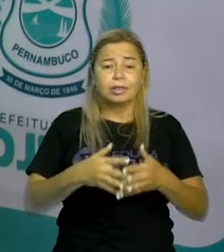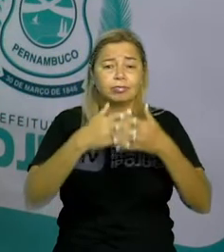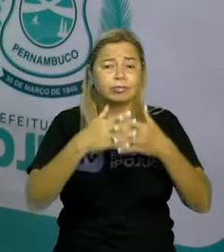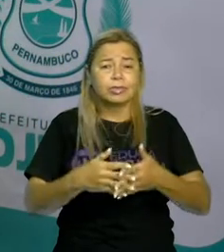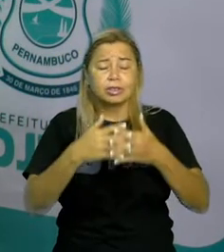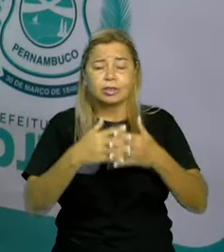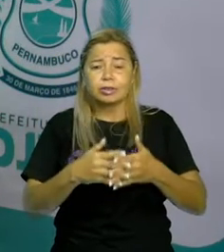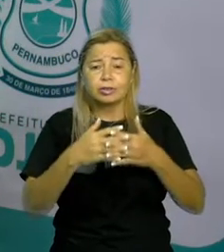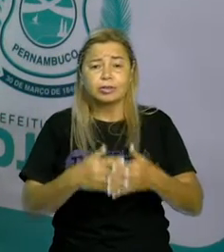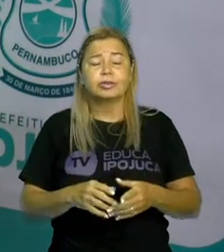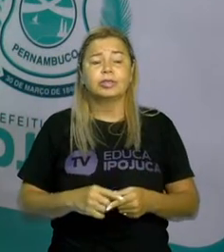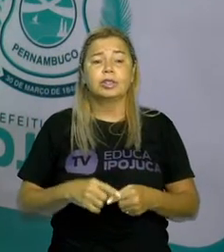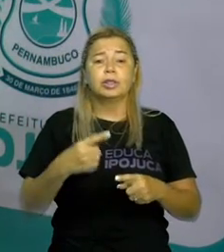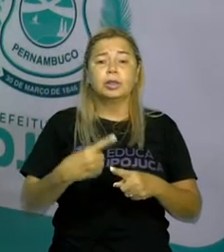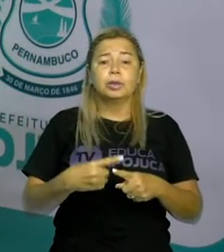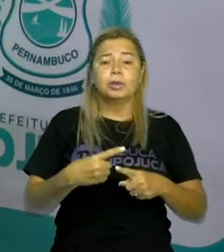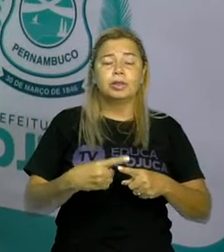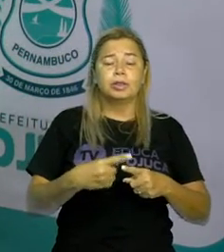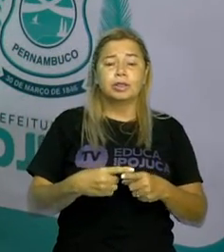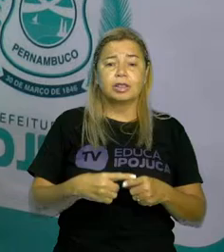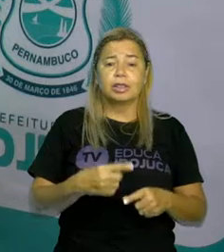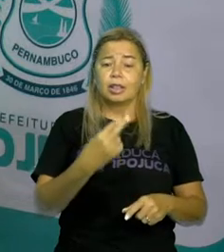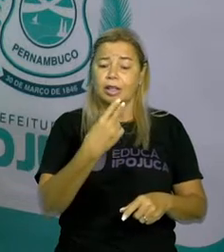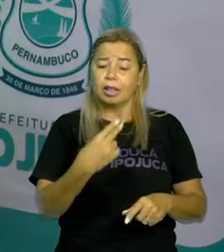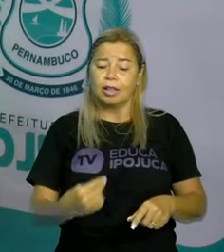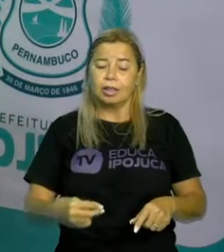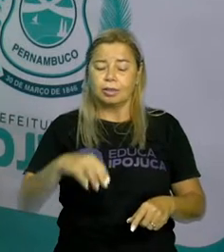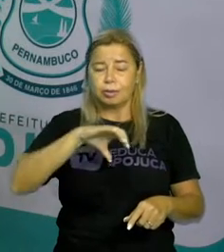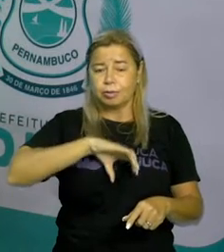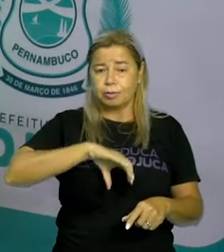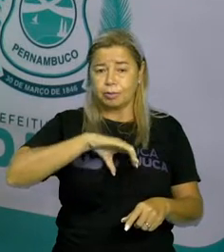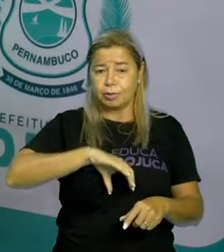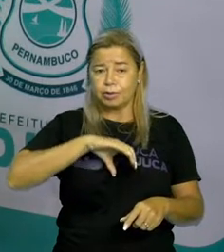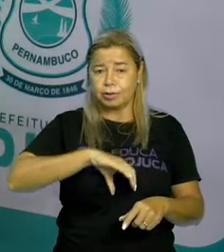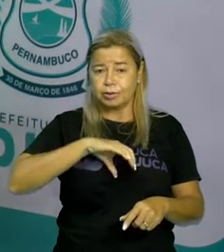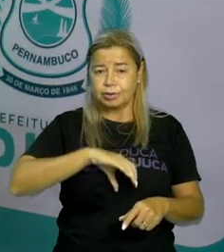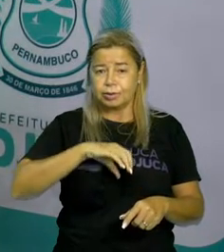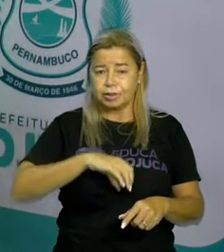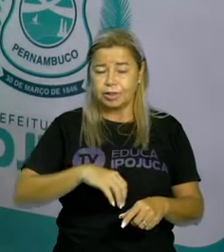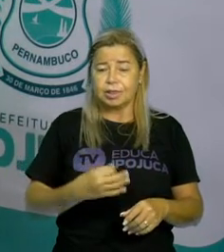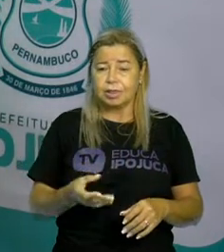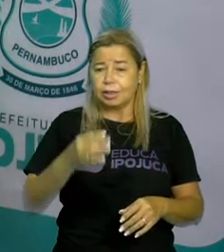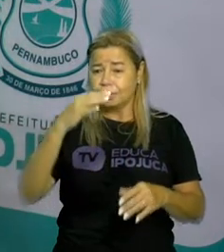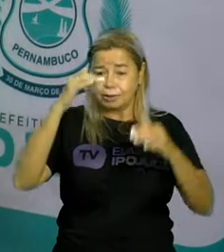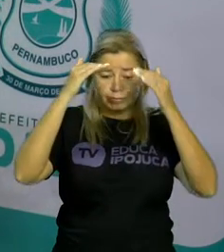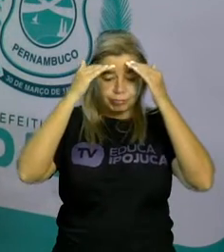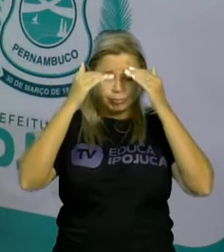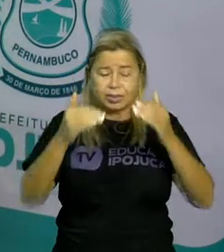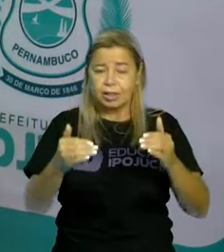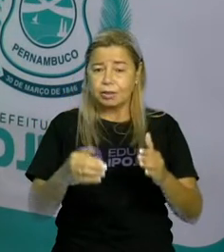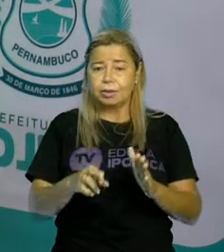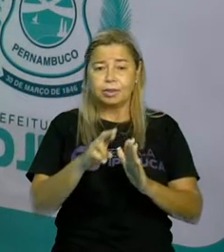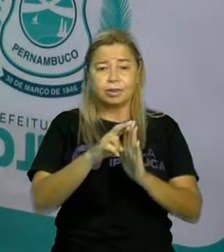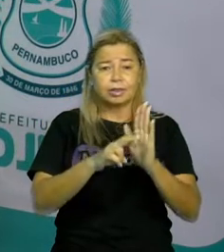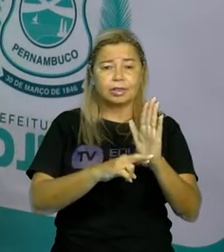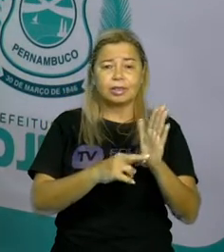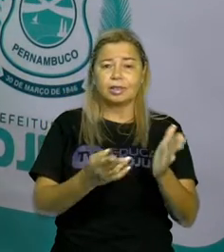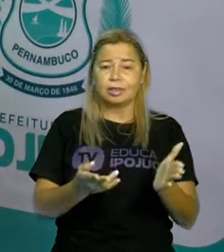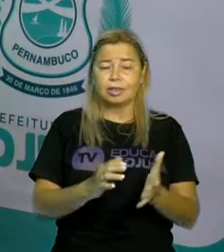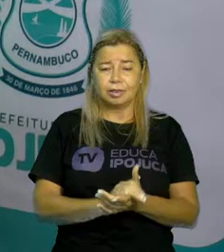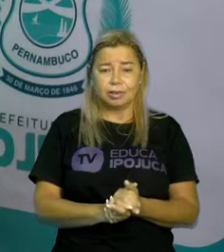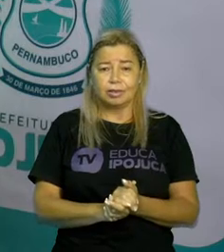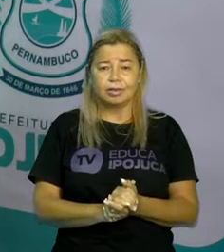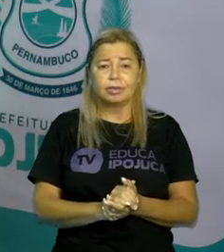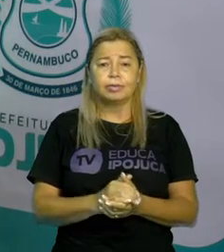portuguesa tem muitas palavras que não obedecem à regra. Como assim, professora? A gente sabe que tem palavras que saem dentro